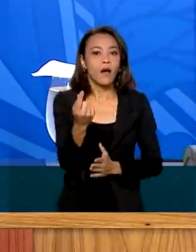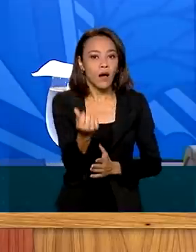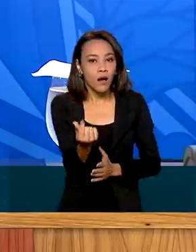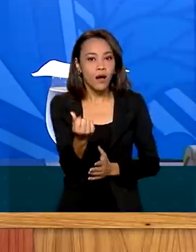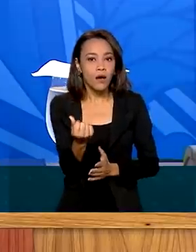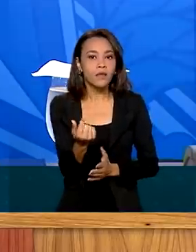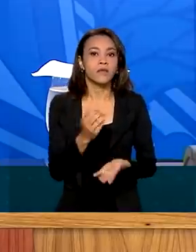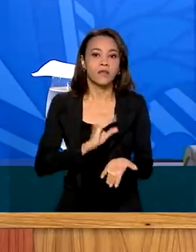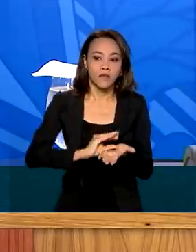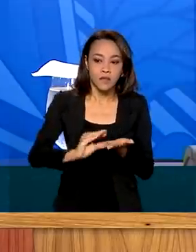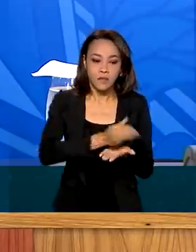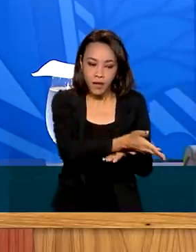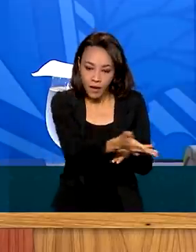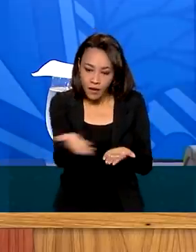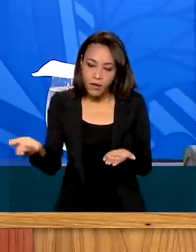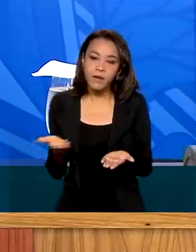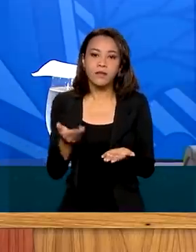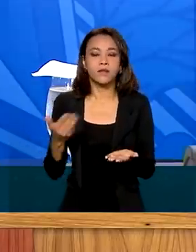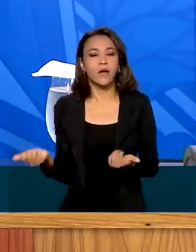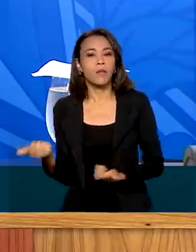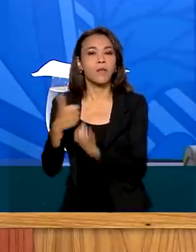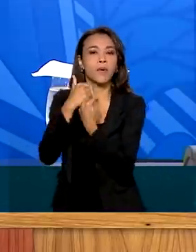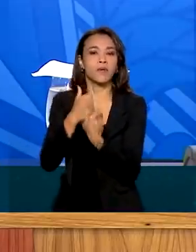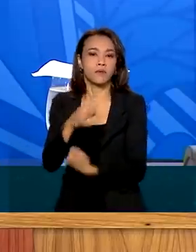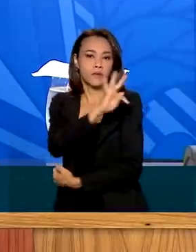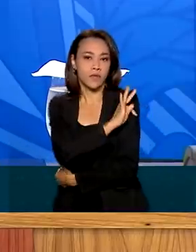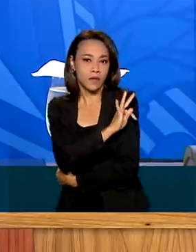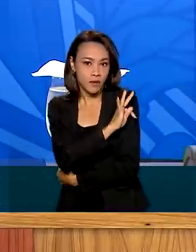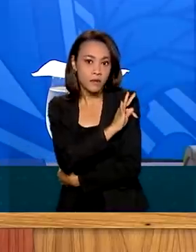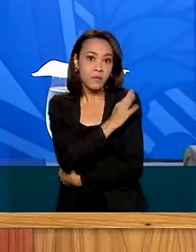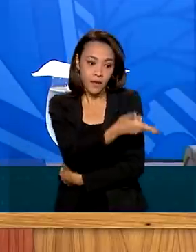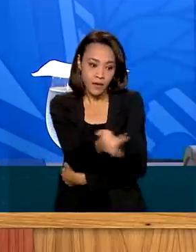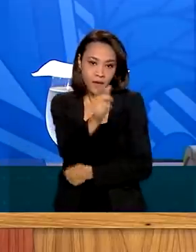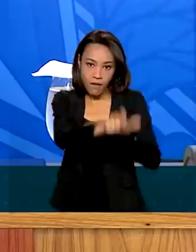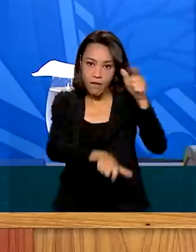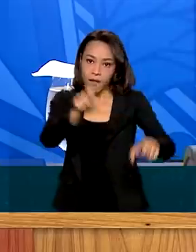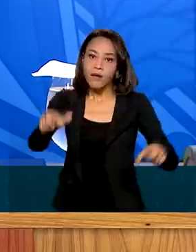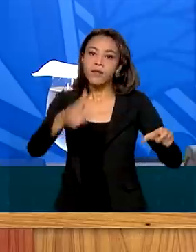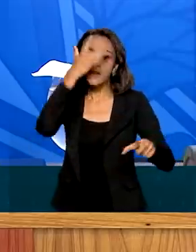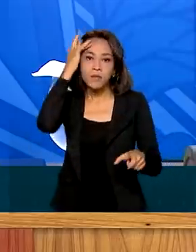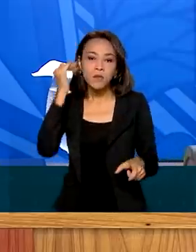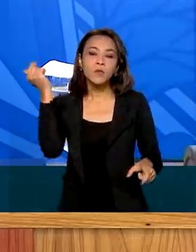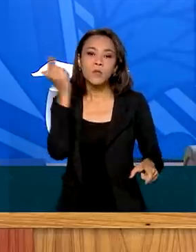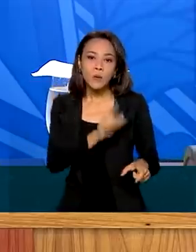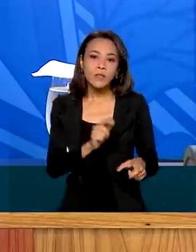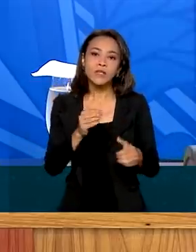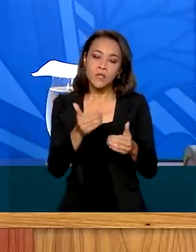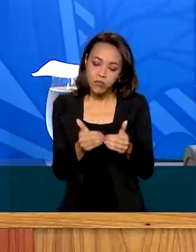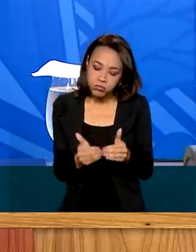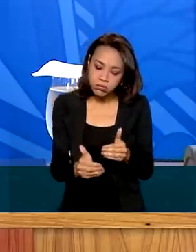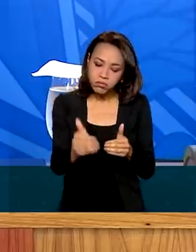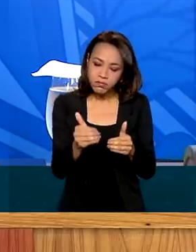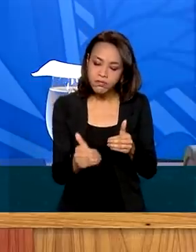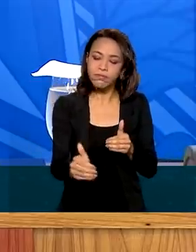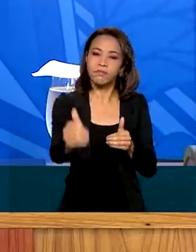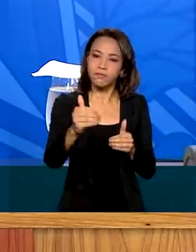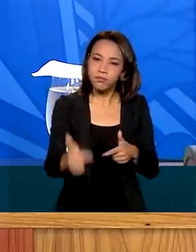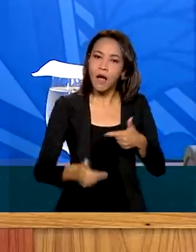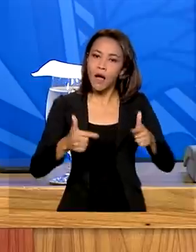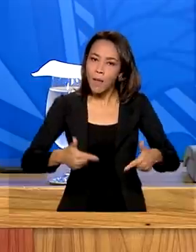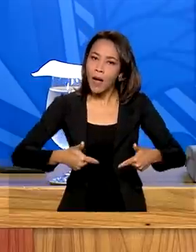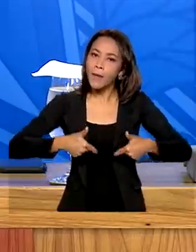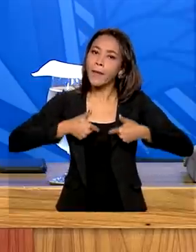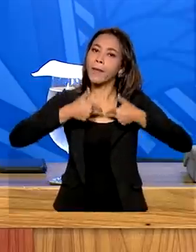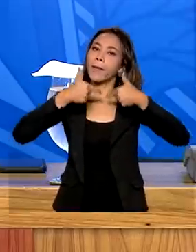possível, junto com assistência técnica, para que essas pessoas consigam, como eu disse, seguir trilhas que resultam